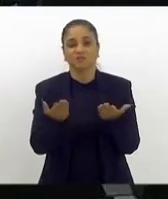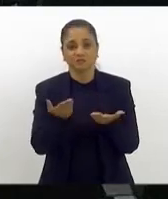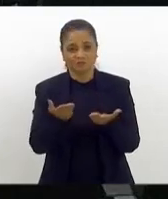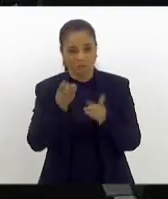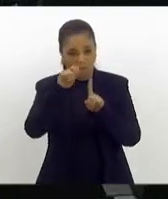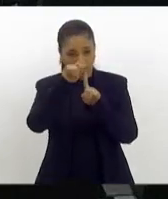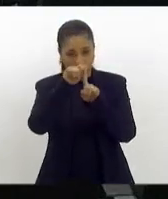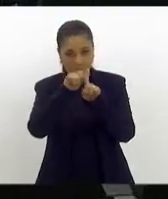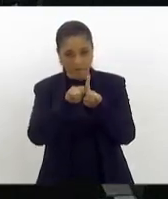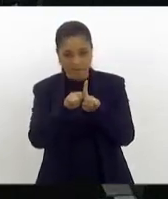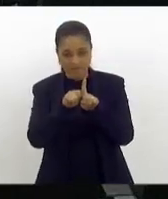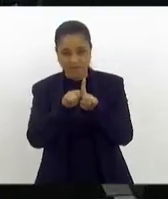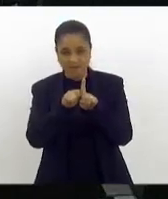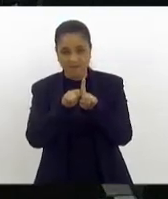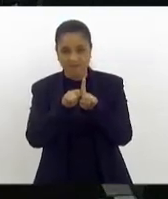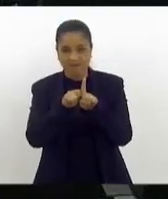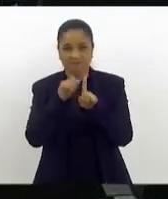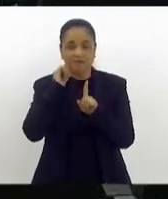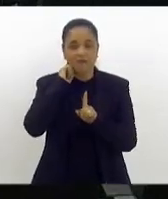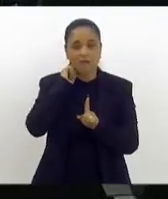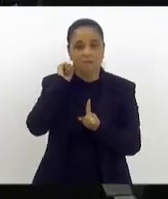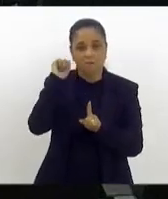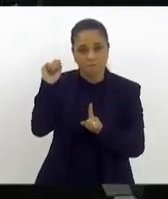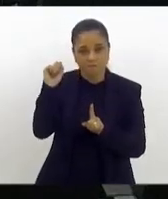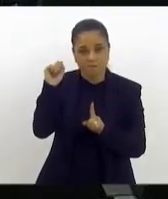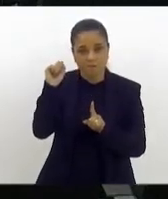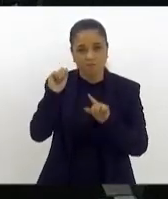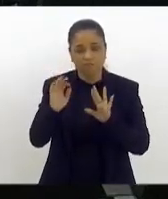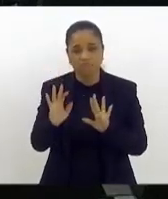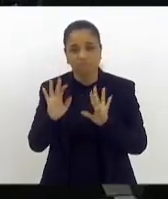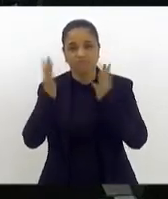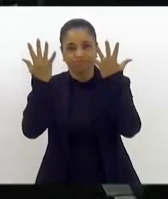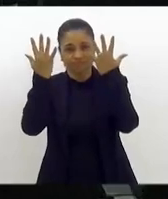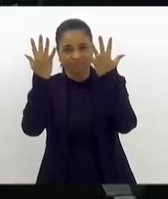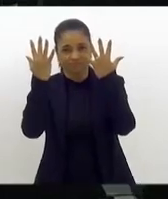em que se comemora.